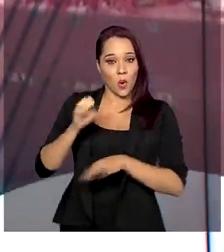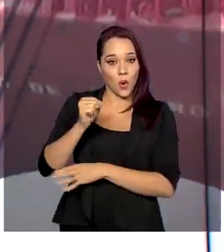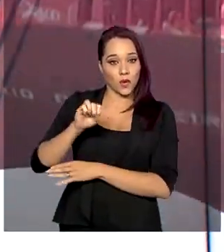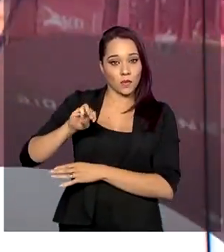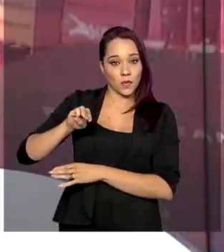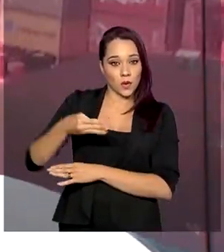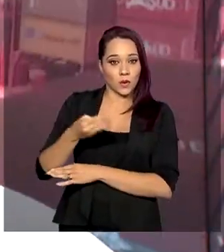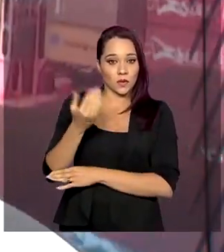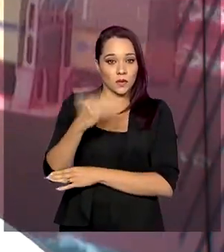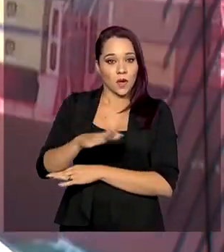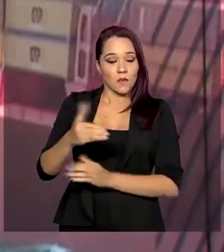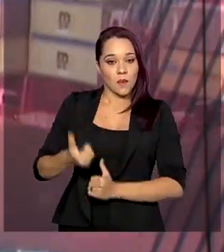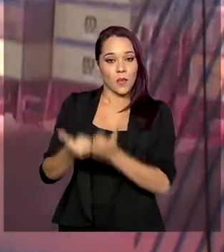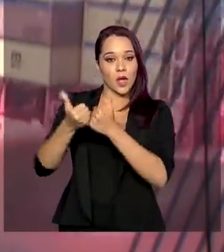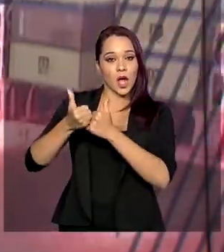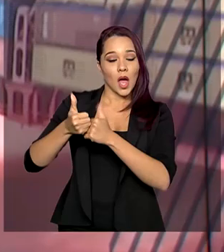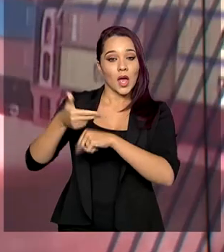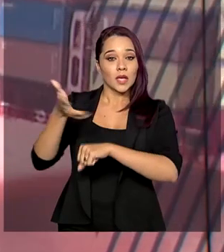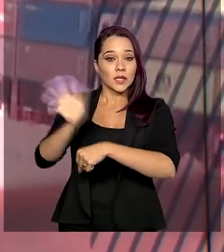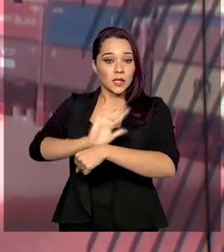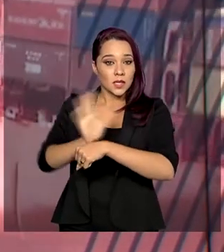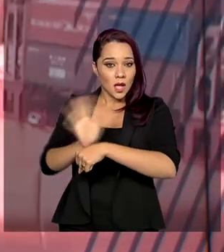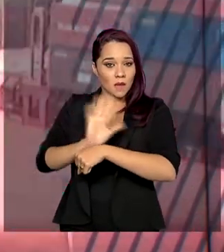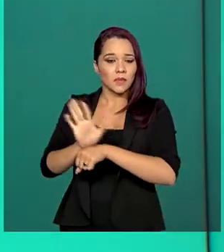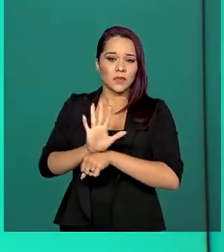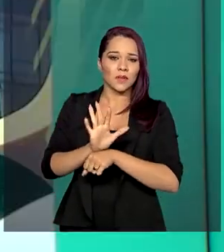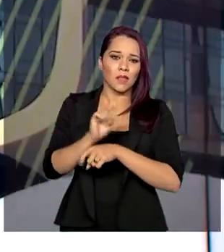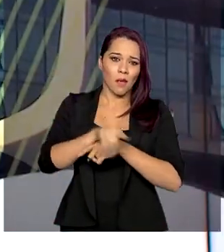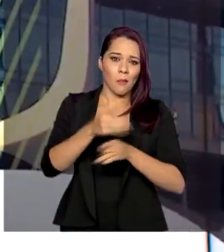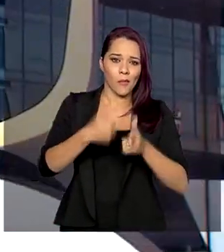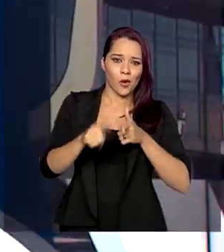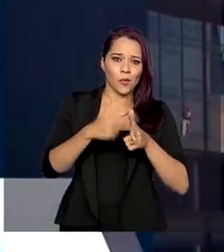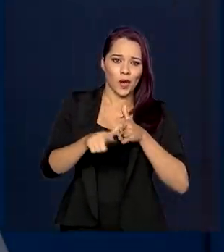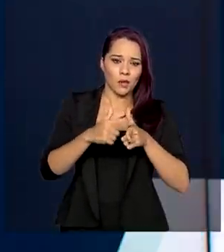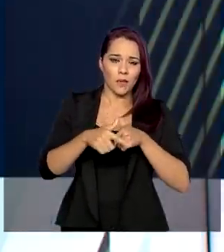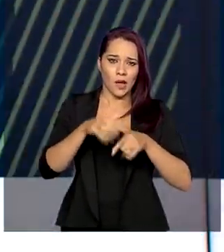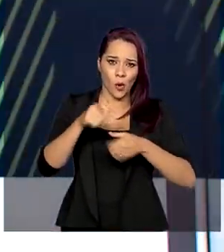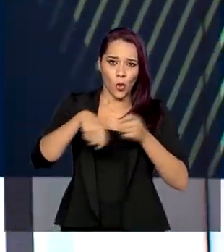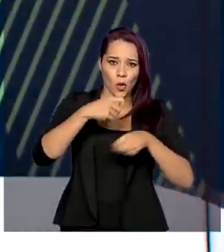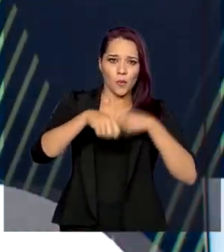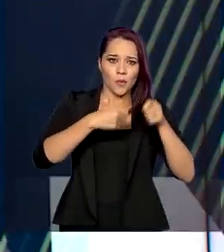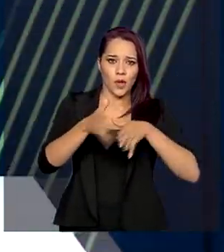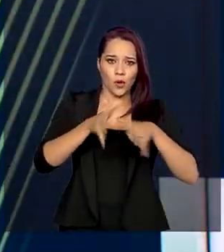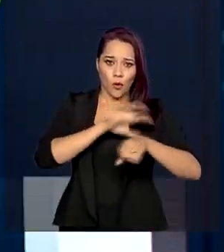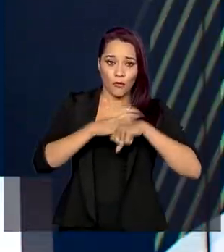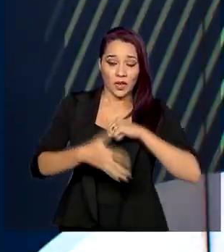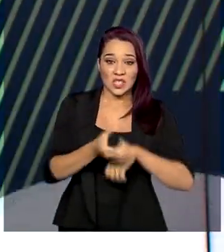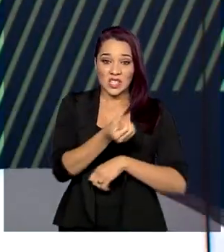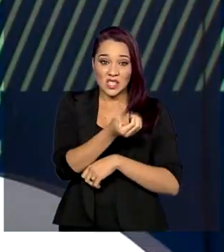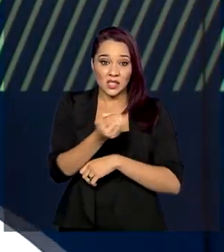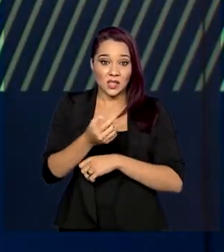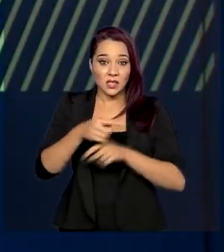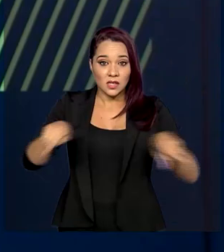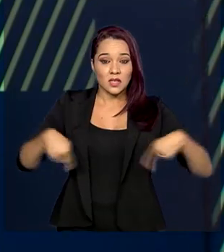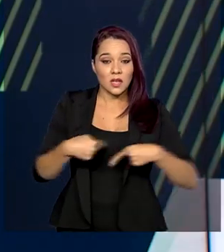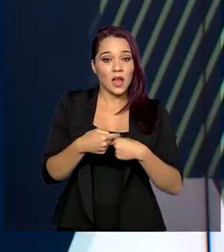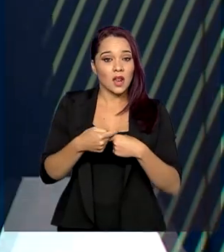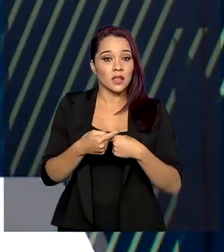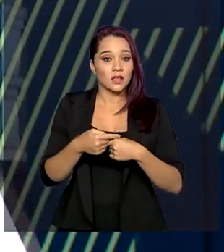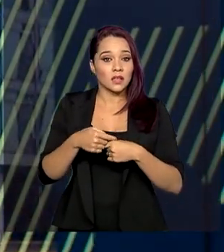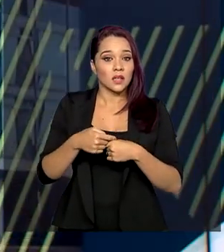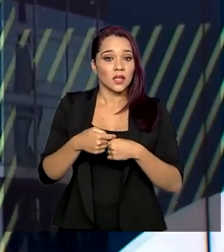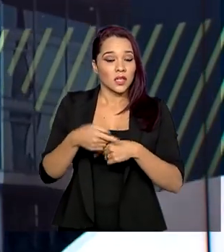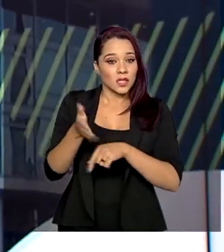milhões e meio para apoiar cinemas ameaçados pelos efeitos econômicos da Covid-19. Quase 600 salas de cinema foram